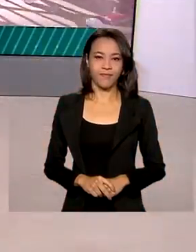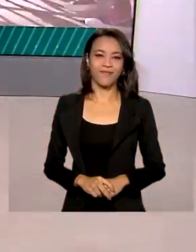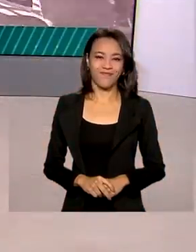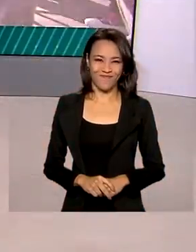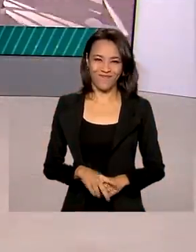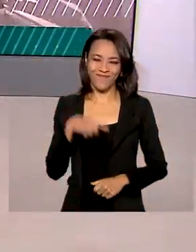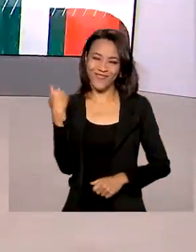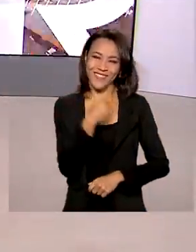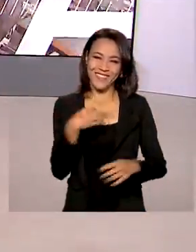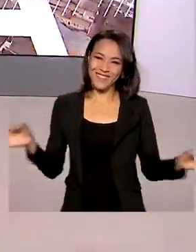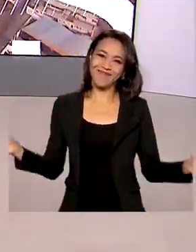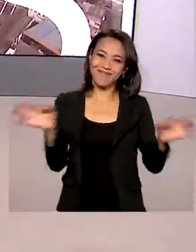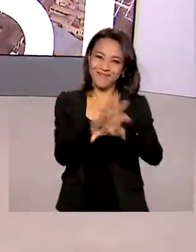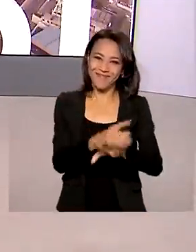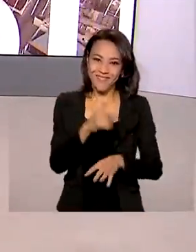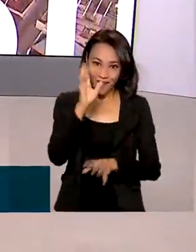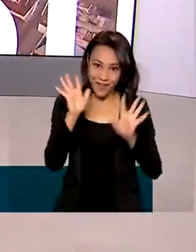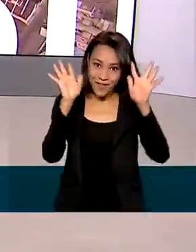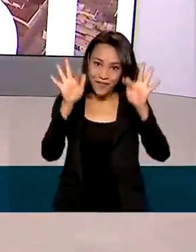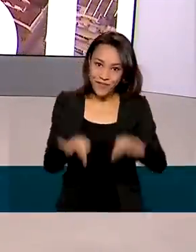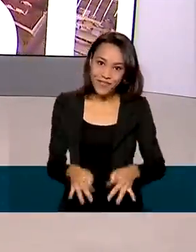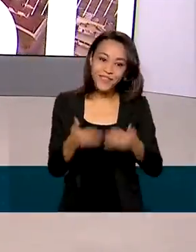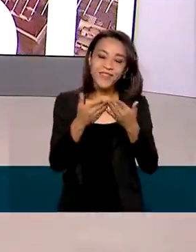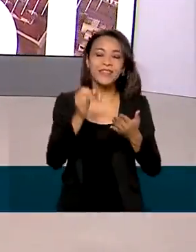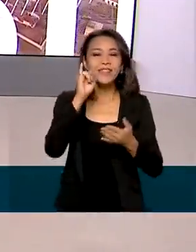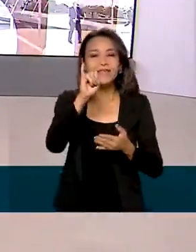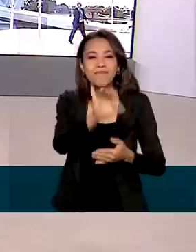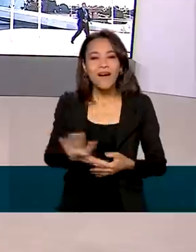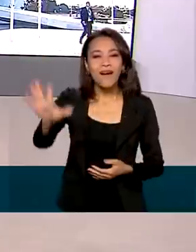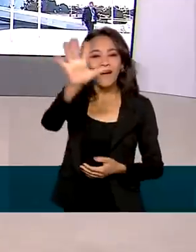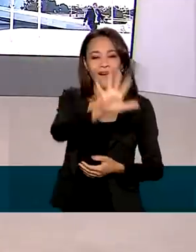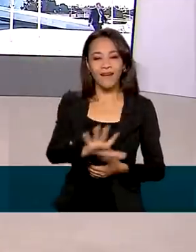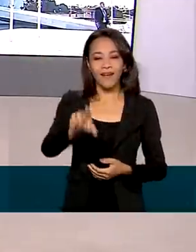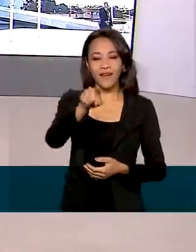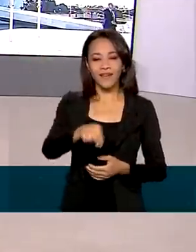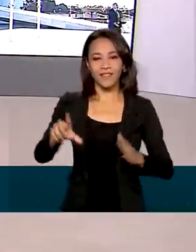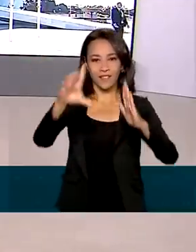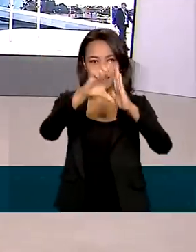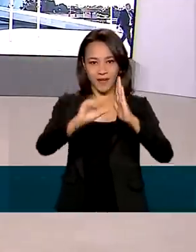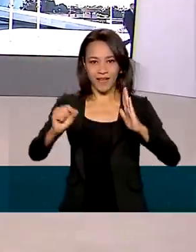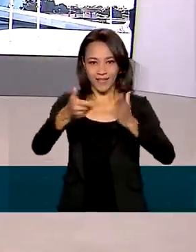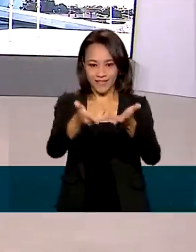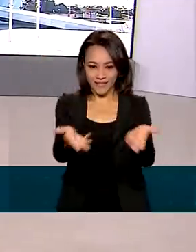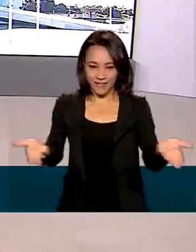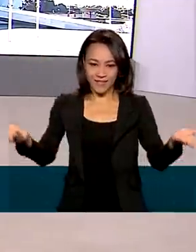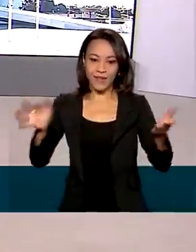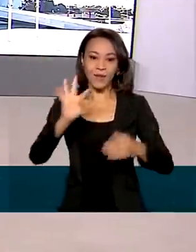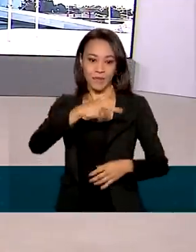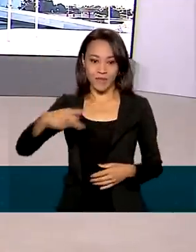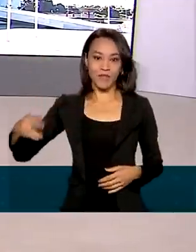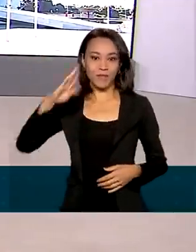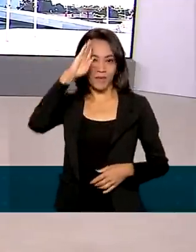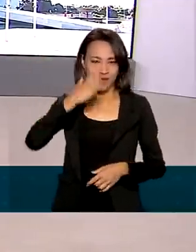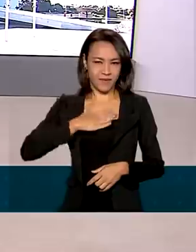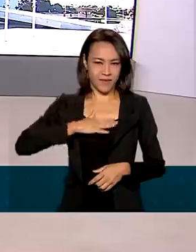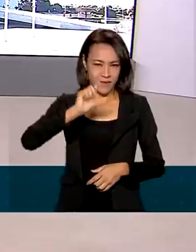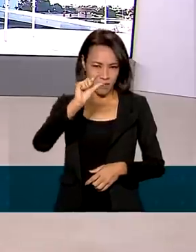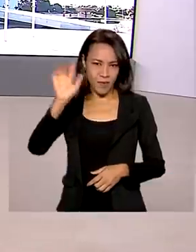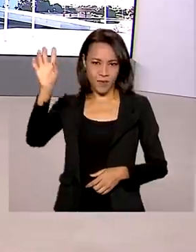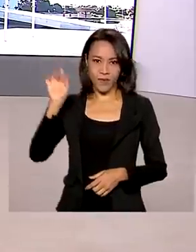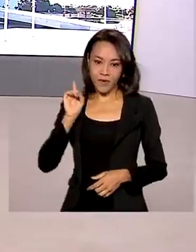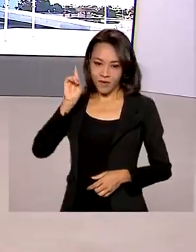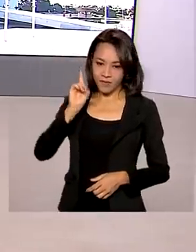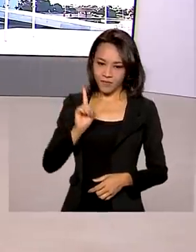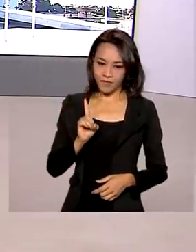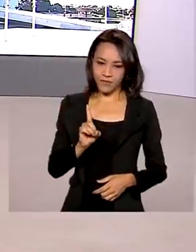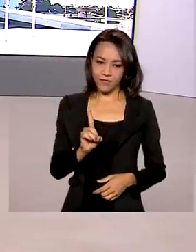Brasil em Dia fica por aqui. A gente encerra agora com imagens ao vivo, direto do Palácio do Planalto. O presidente Jair Bolsonaro já já desce a